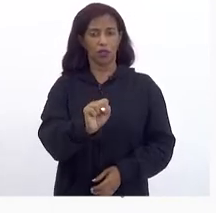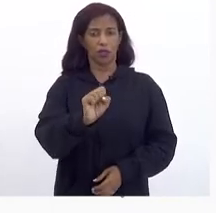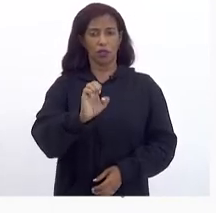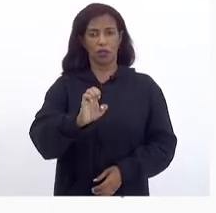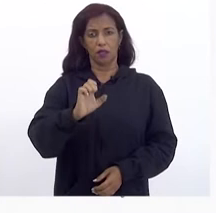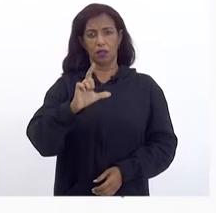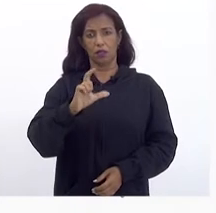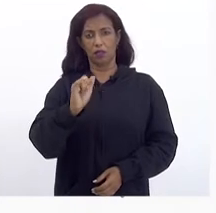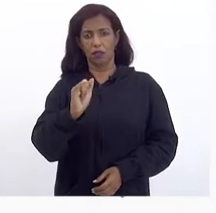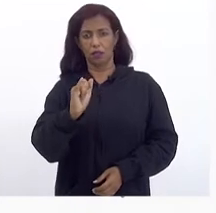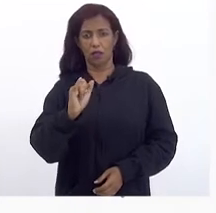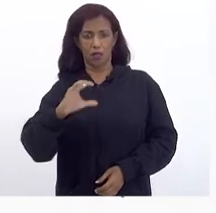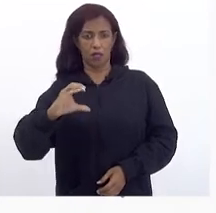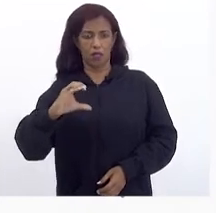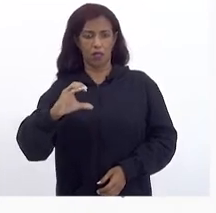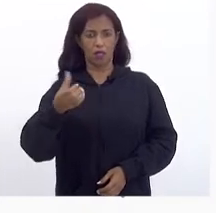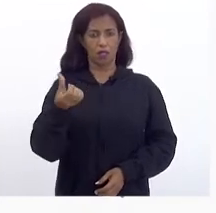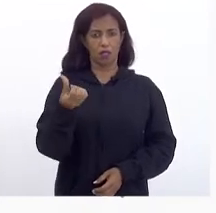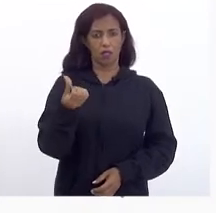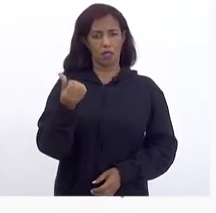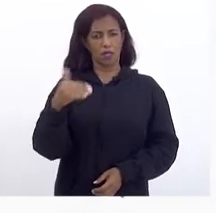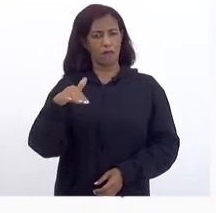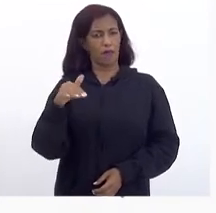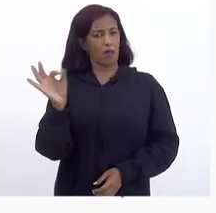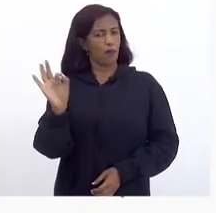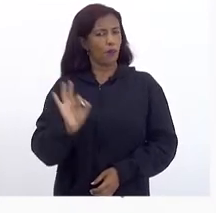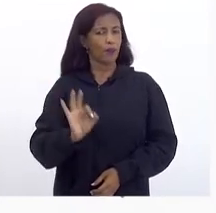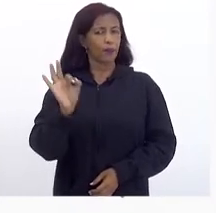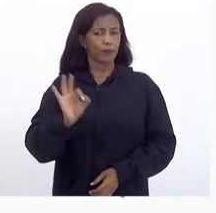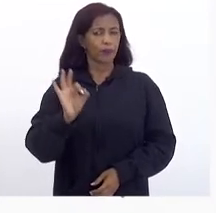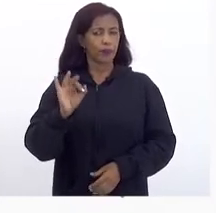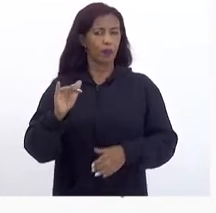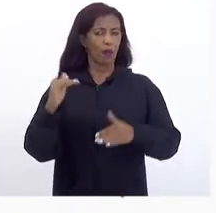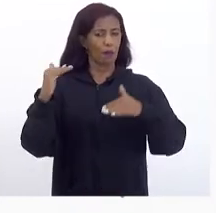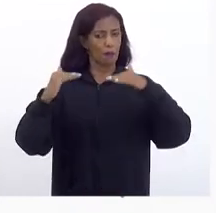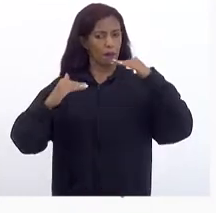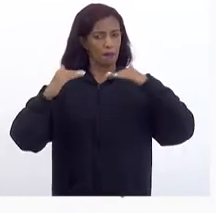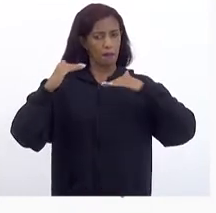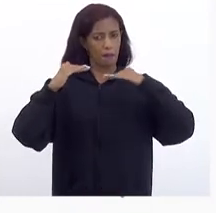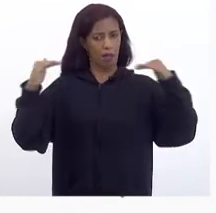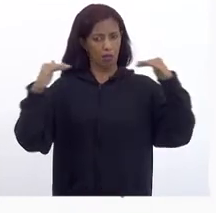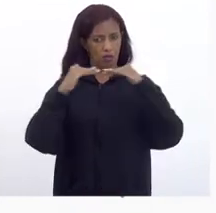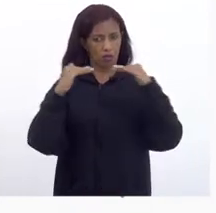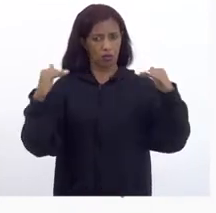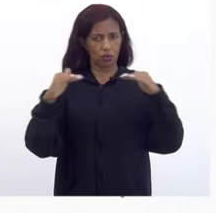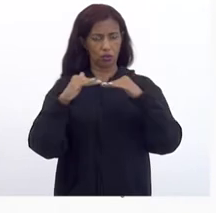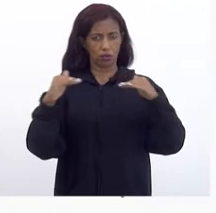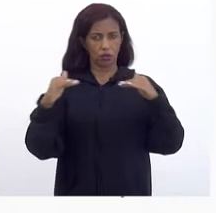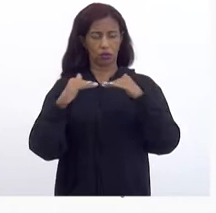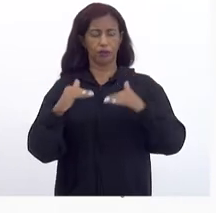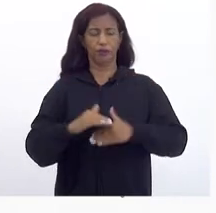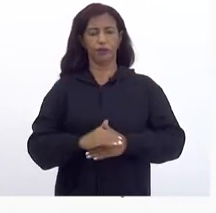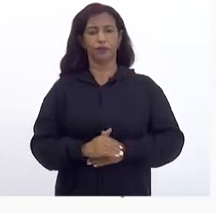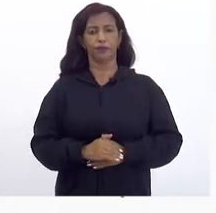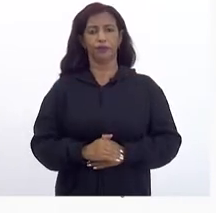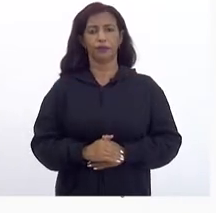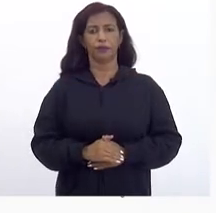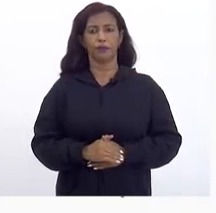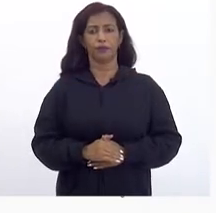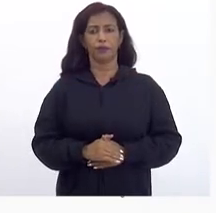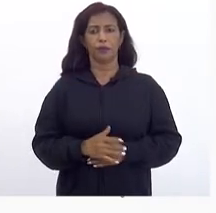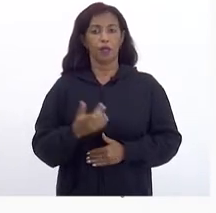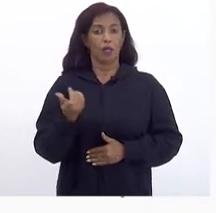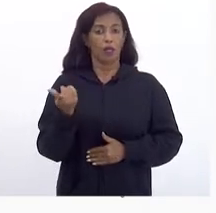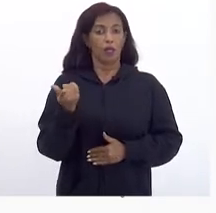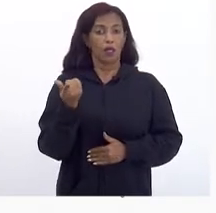base De 6,5% Então no dia Isso na média E O preço Do